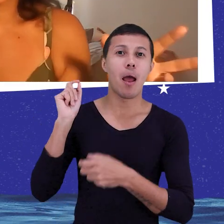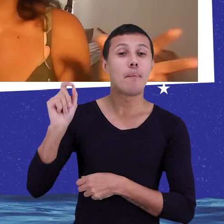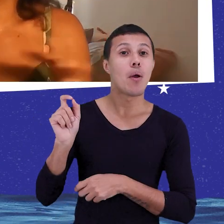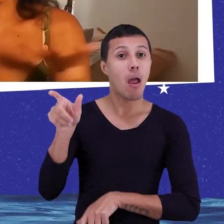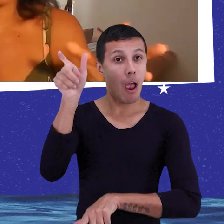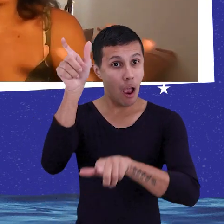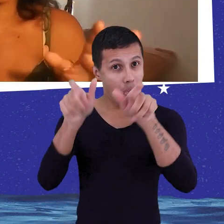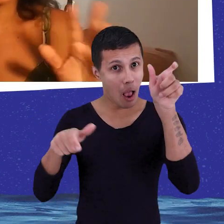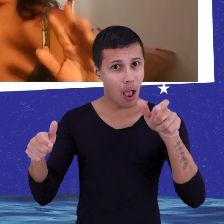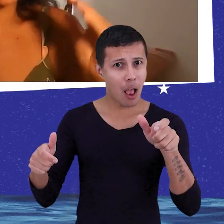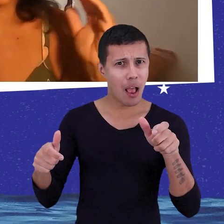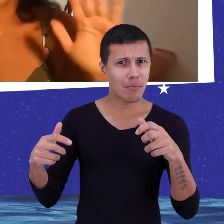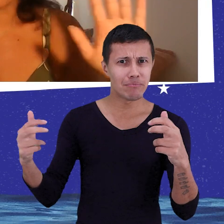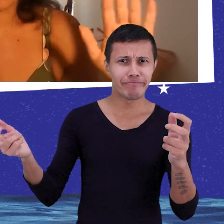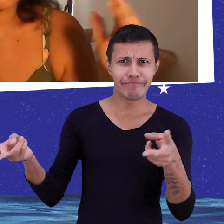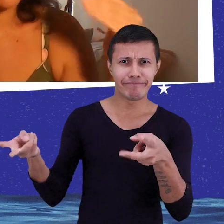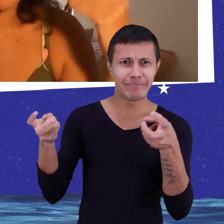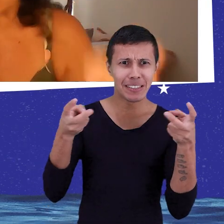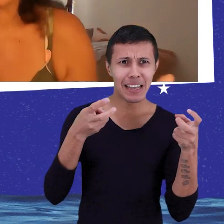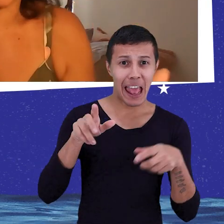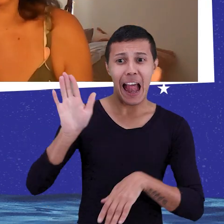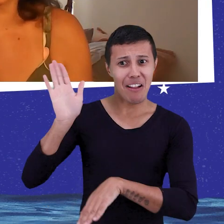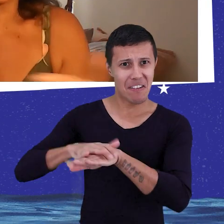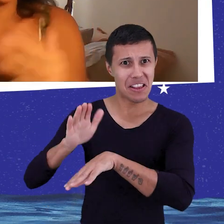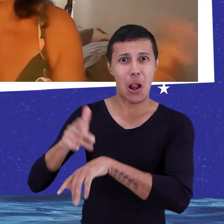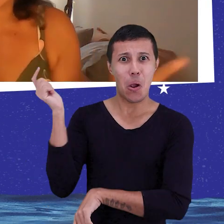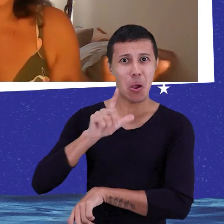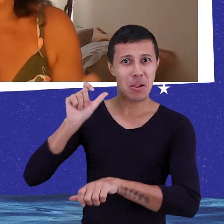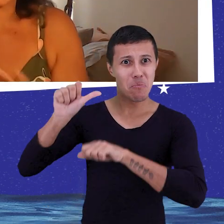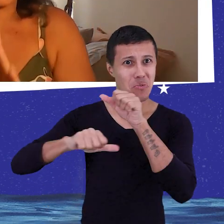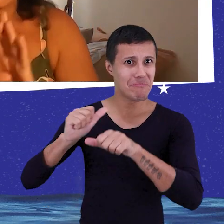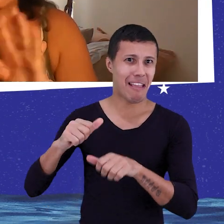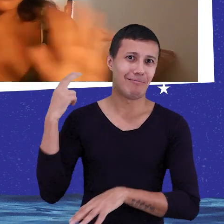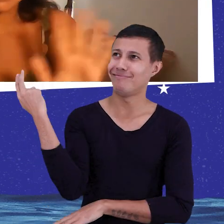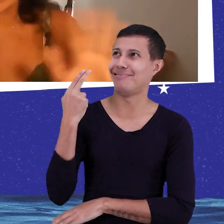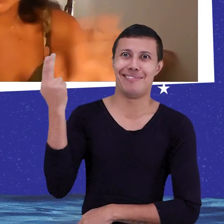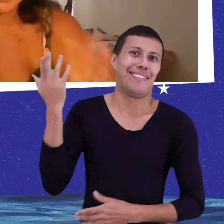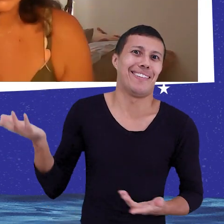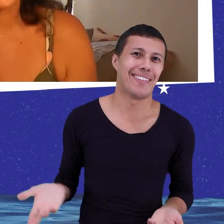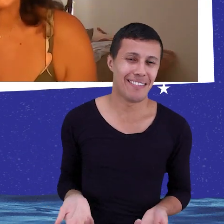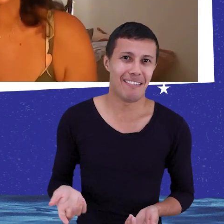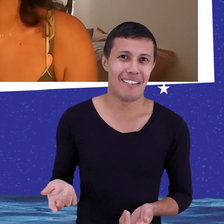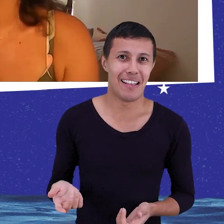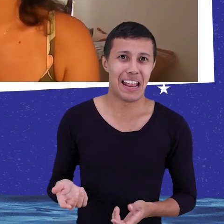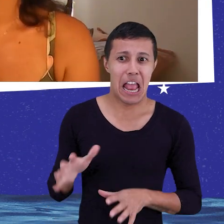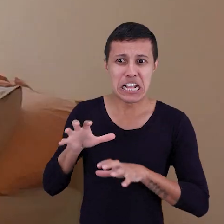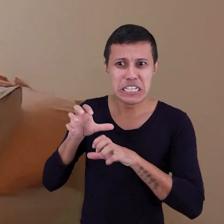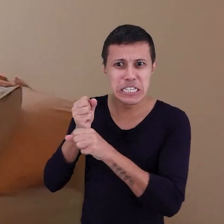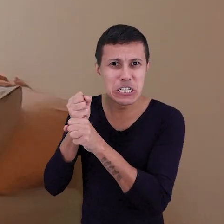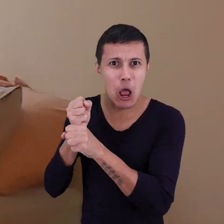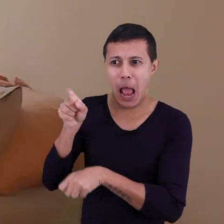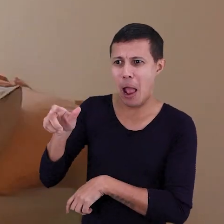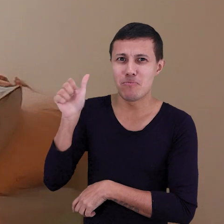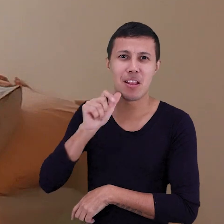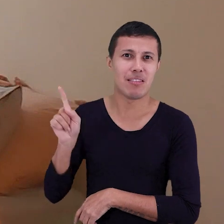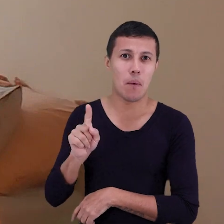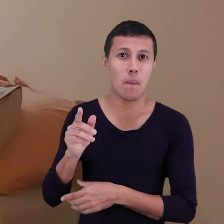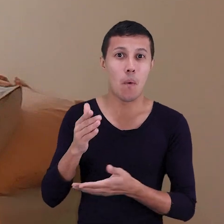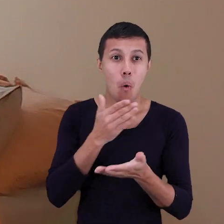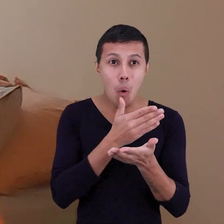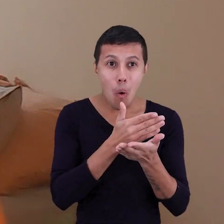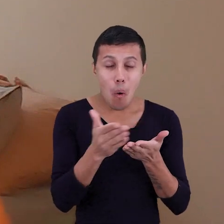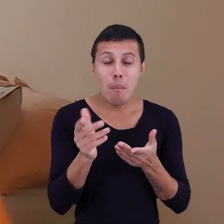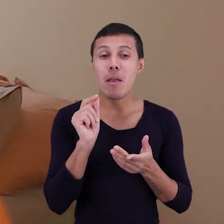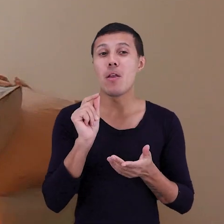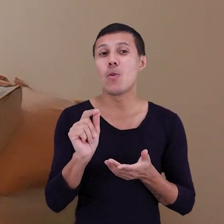pessoas, quando elas olham, assim, gente, deixa ela fazer porque ela vai mudar. Não tem jeito. Ninguém segura. O princípio básico é